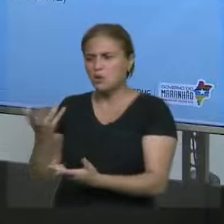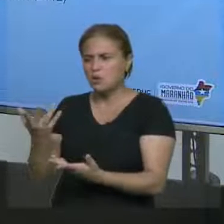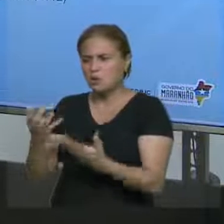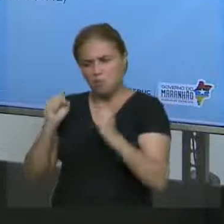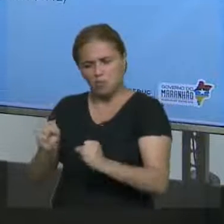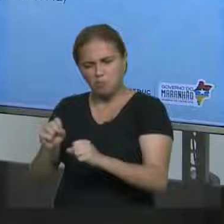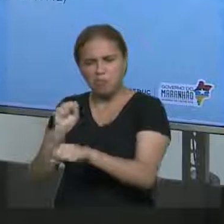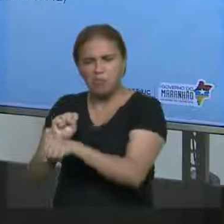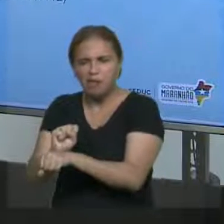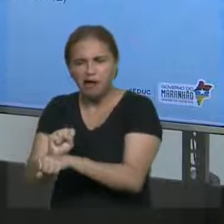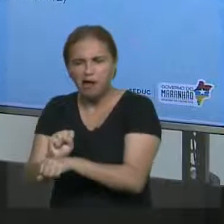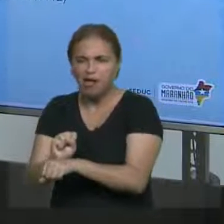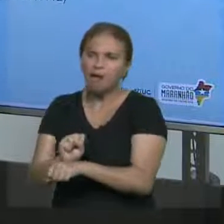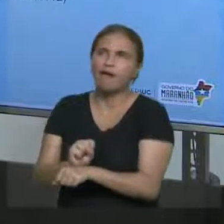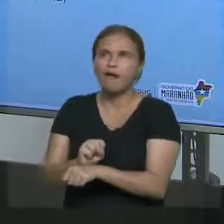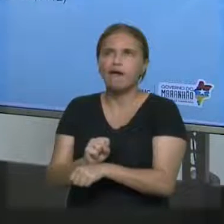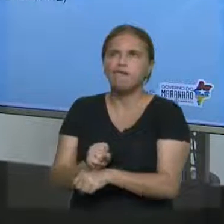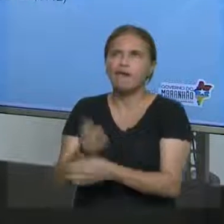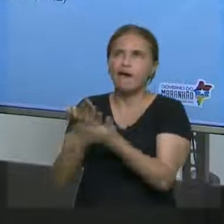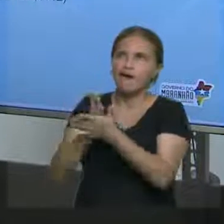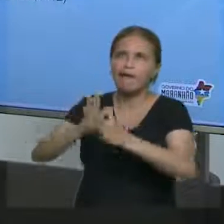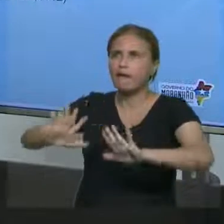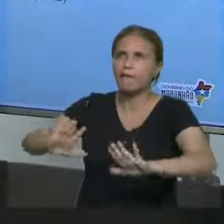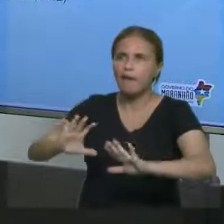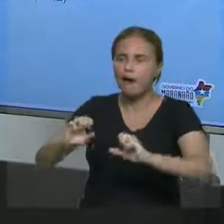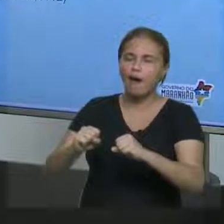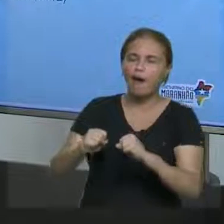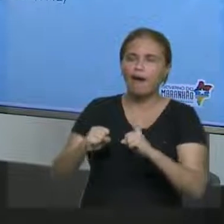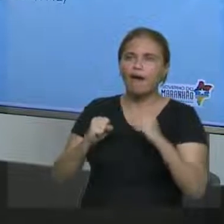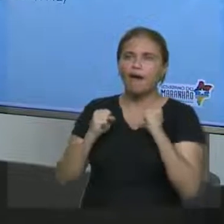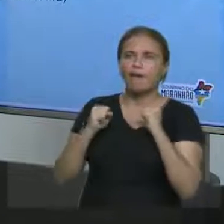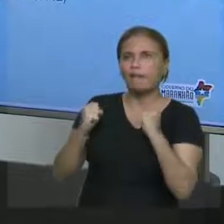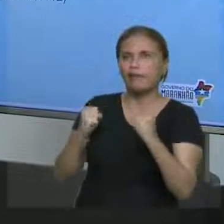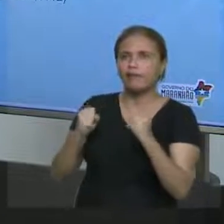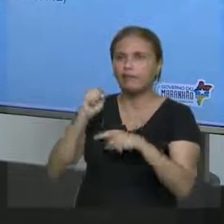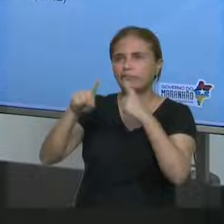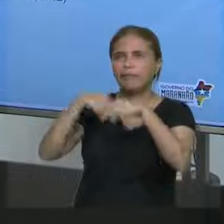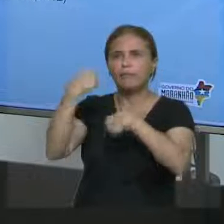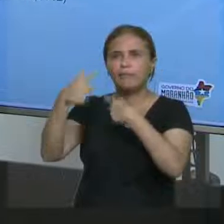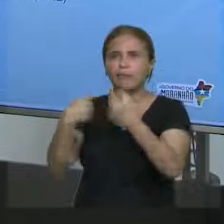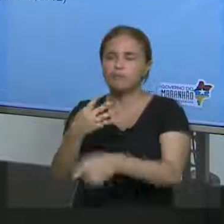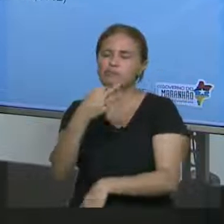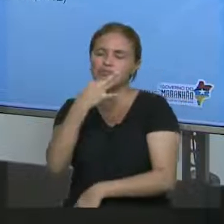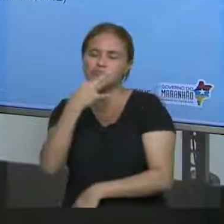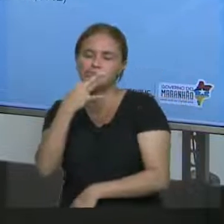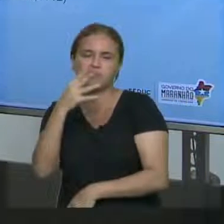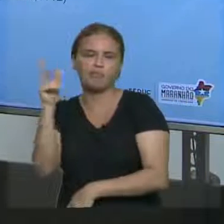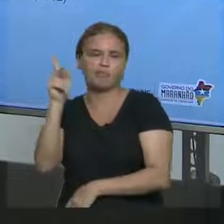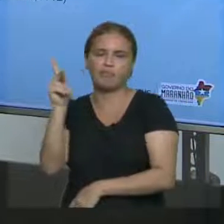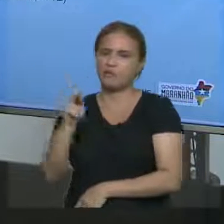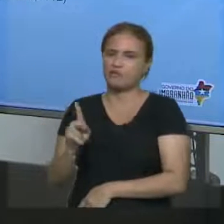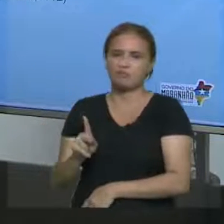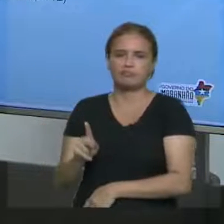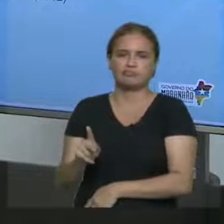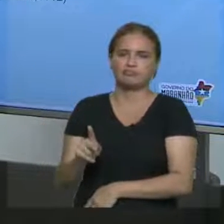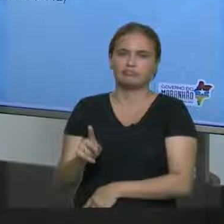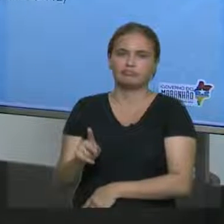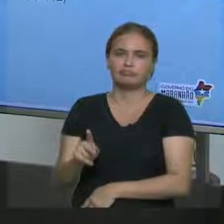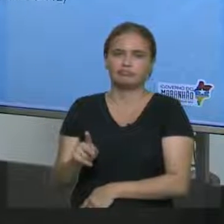se a pessoa for esperar, vai acabar o poder aí, que a gente vai conhecer a paz e assim não terá paz. Então, quem foi na B,